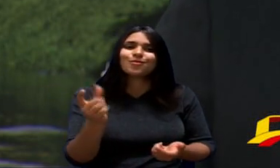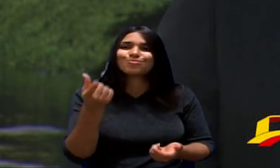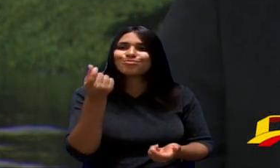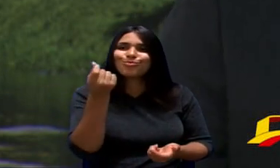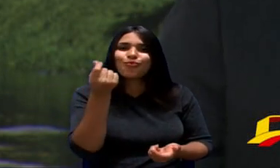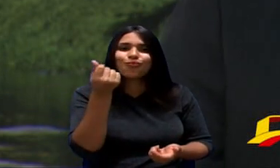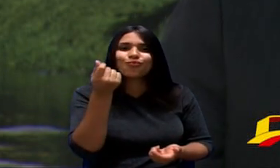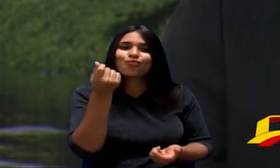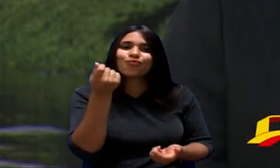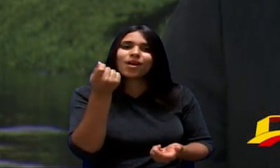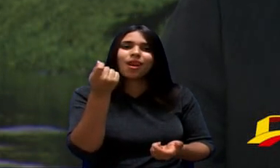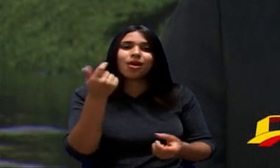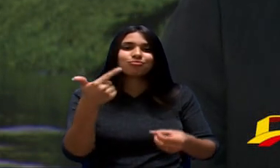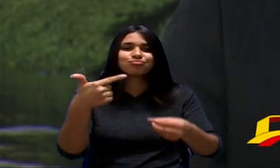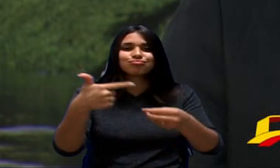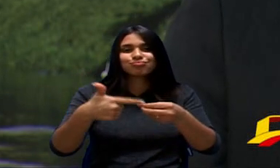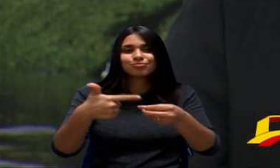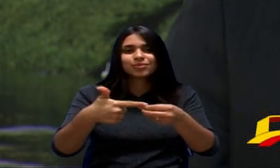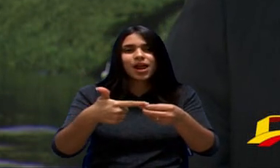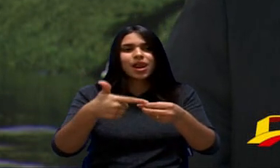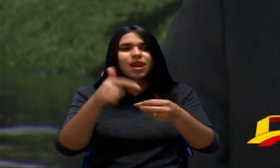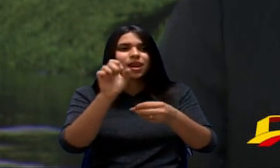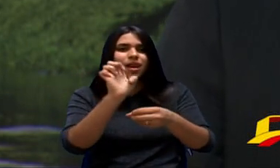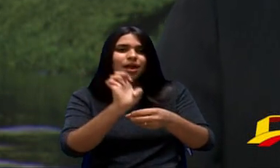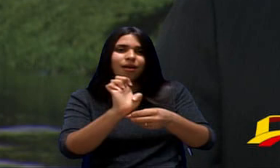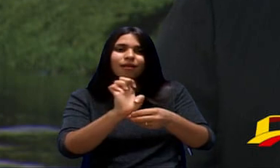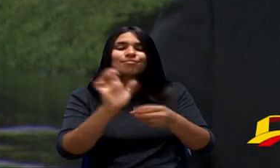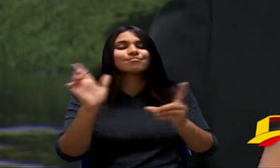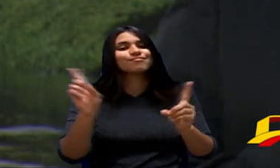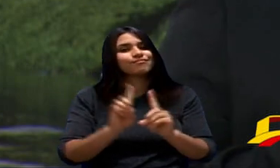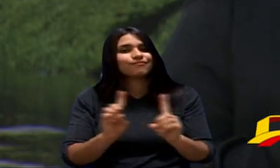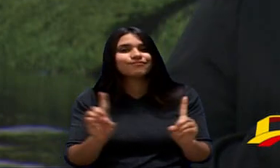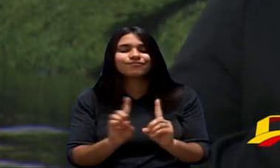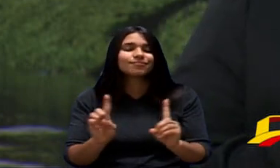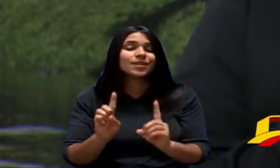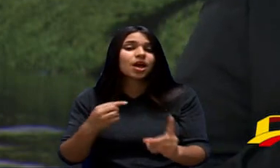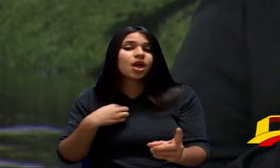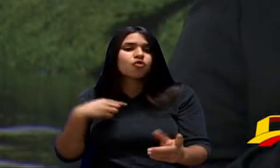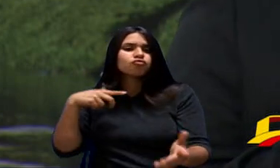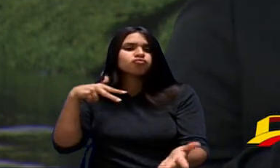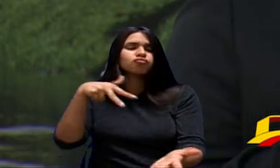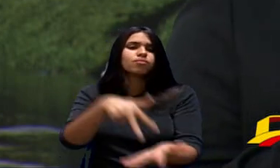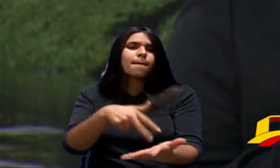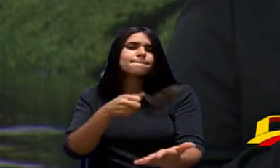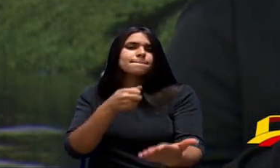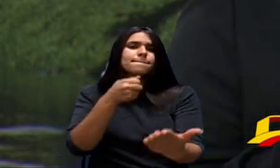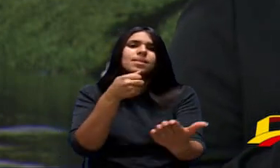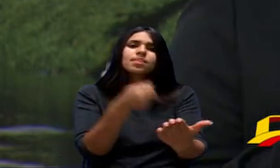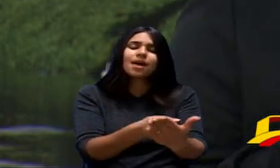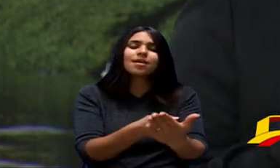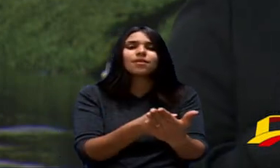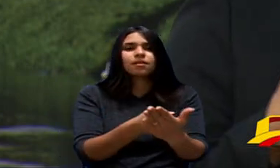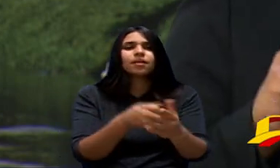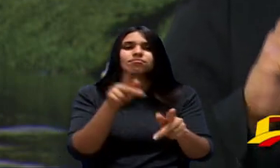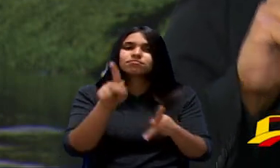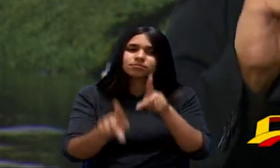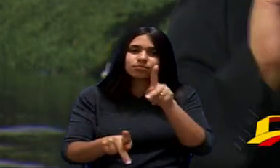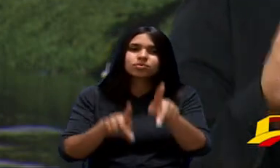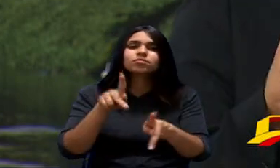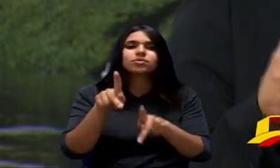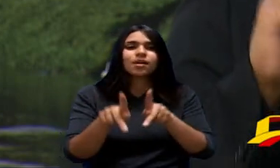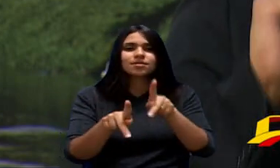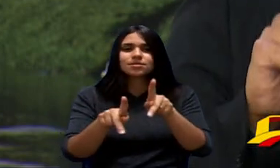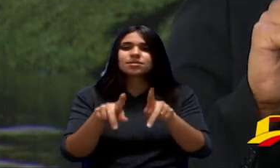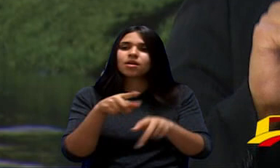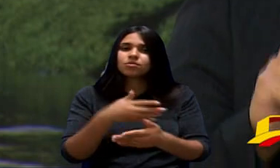Não É Correto Então Estou Aqui Para Defender O Que É De Interesse Da População E